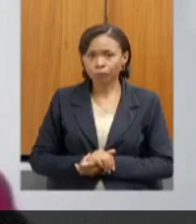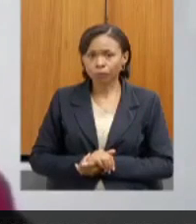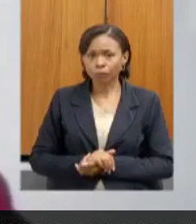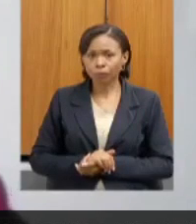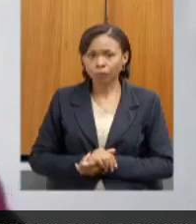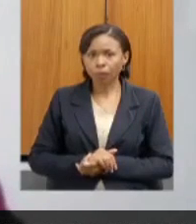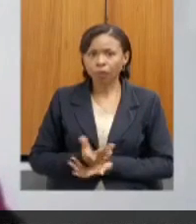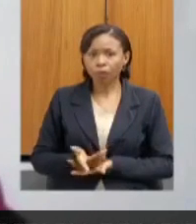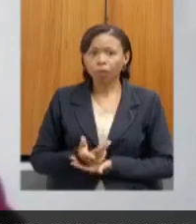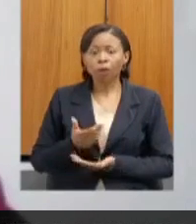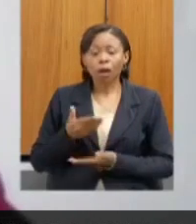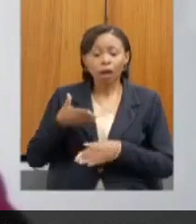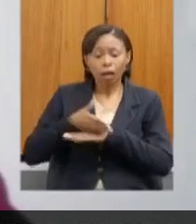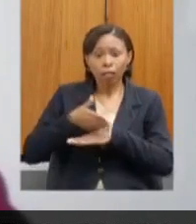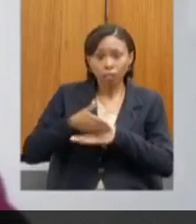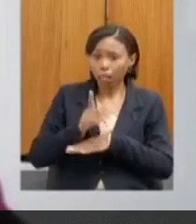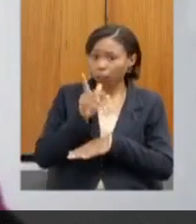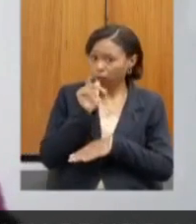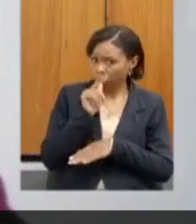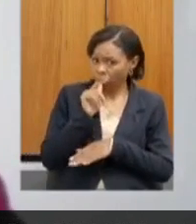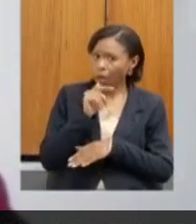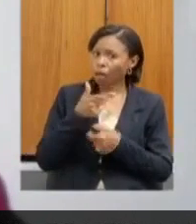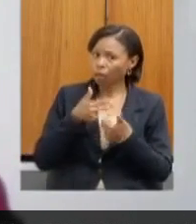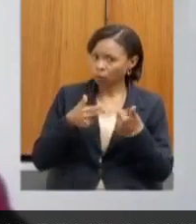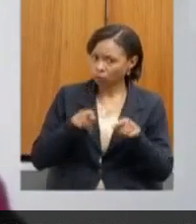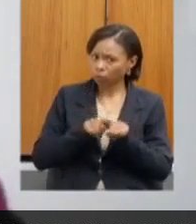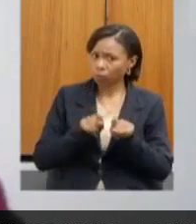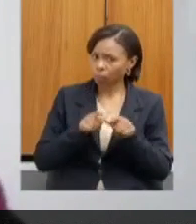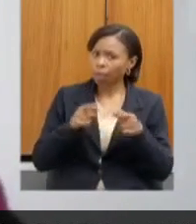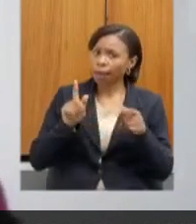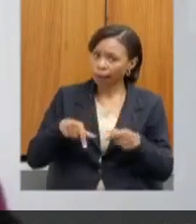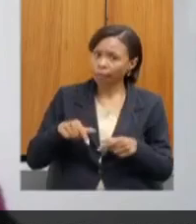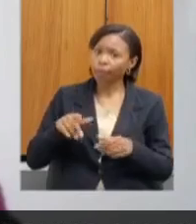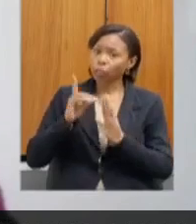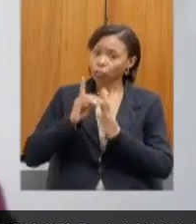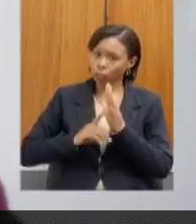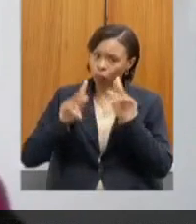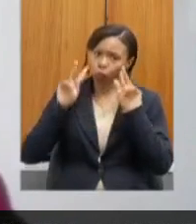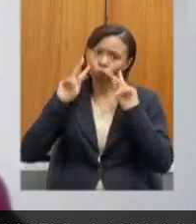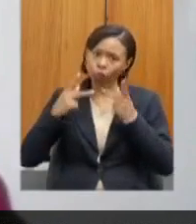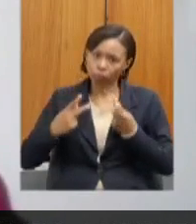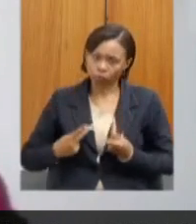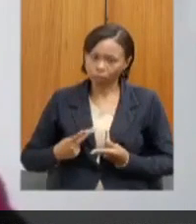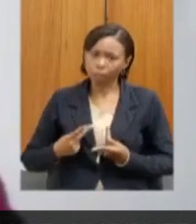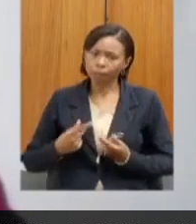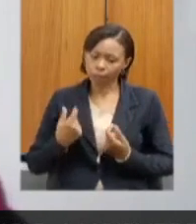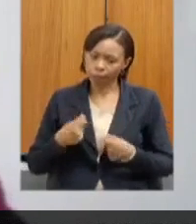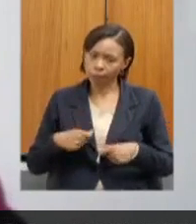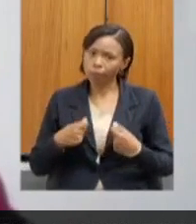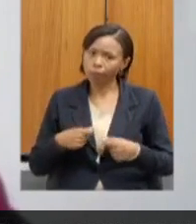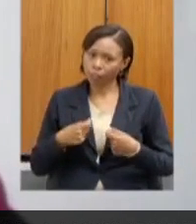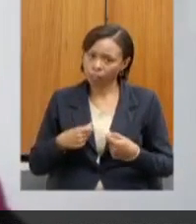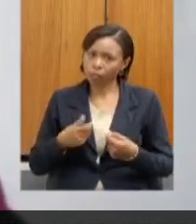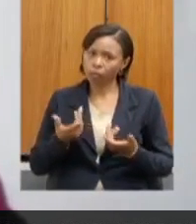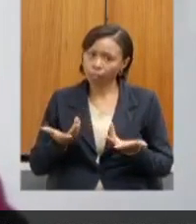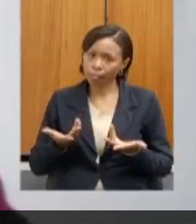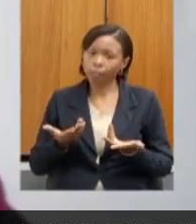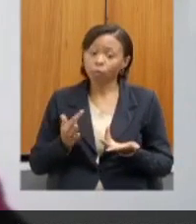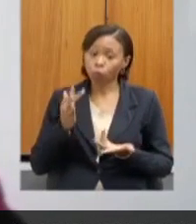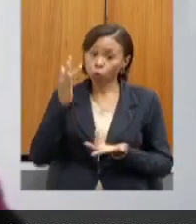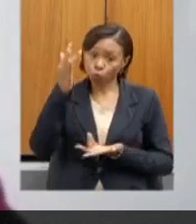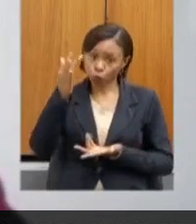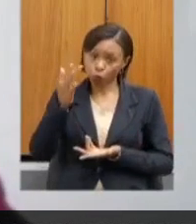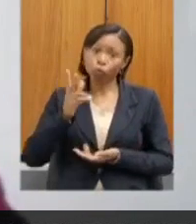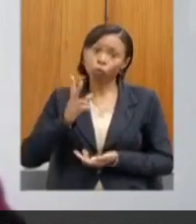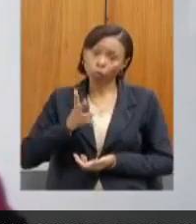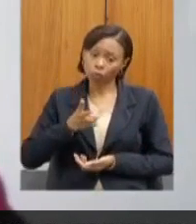acesso aos recursos naturais também como direito humano, como eu disse, sabendo manejar para que a gente tenha esses recursos para gerações futuras, é o